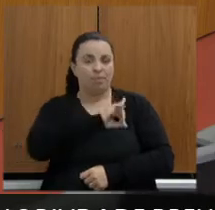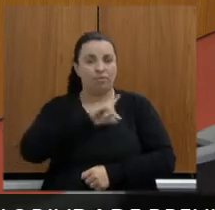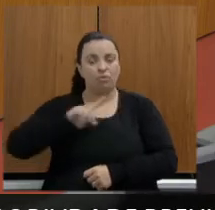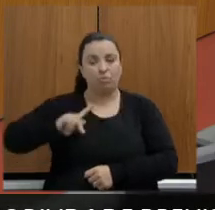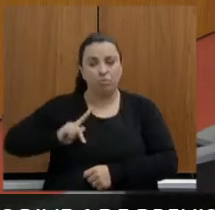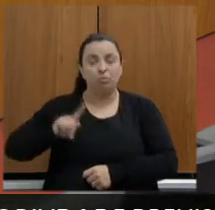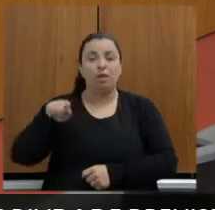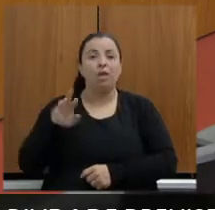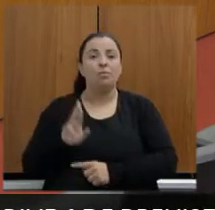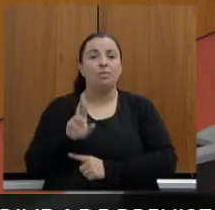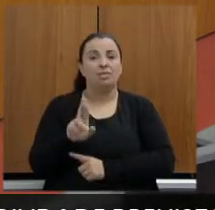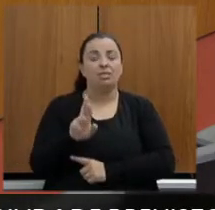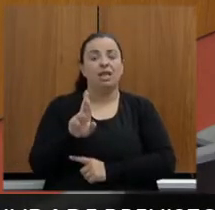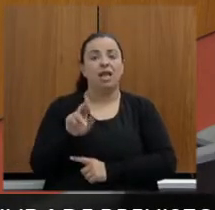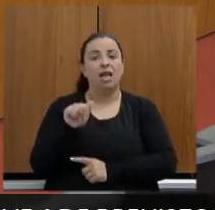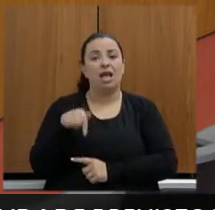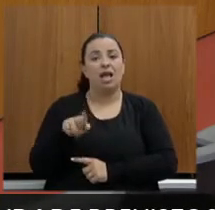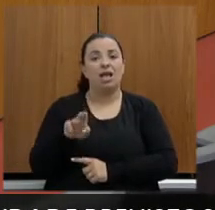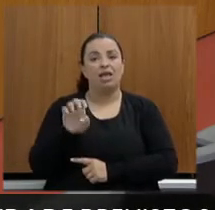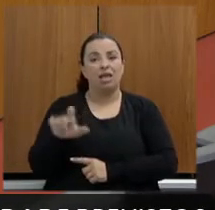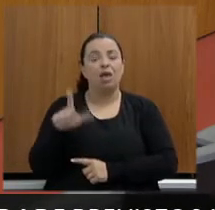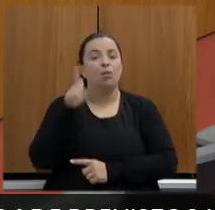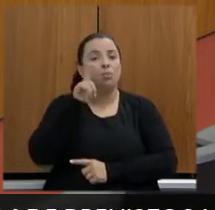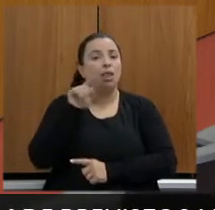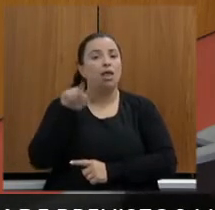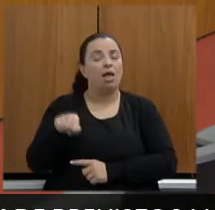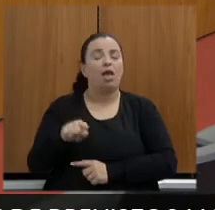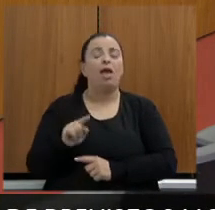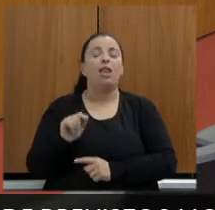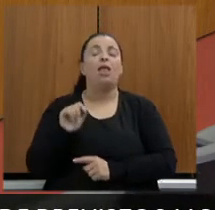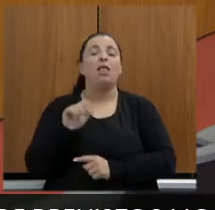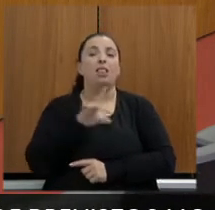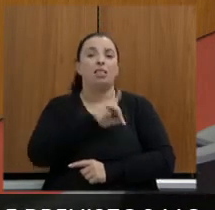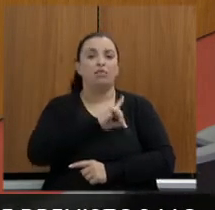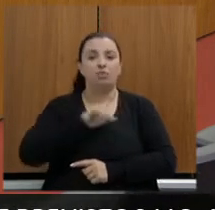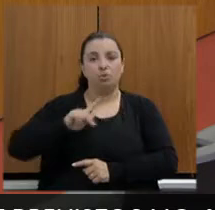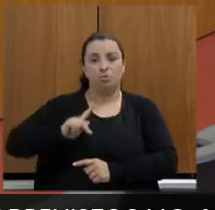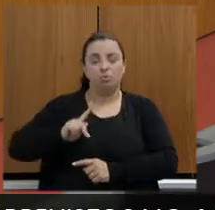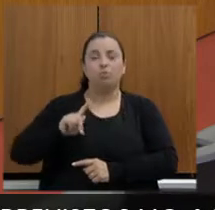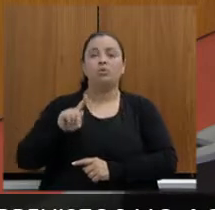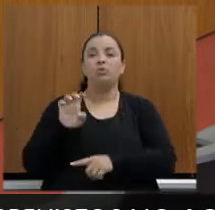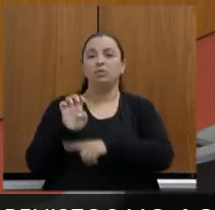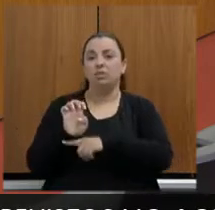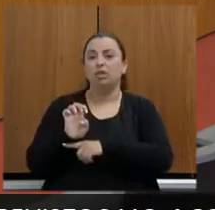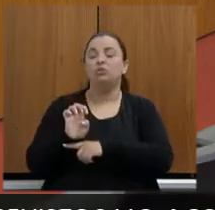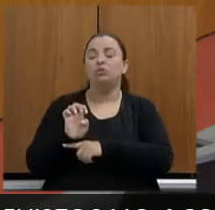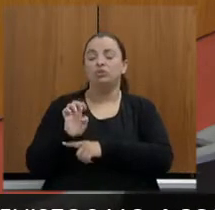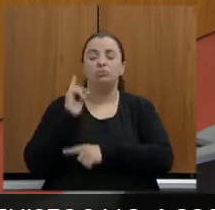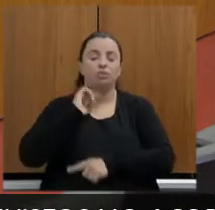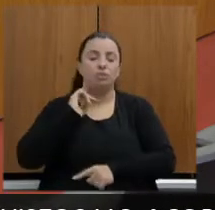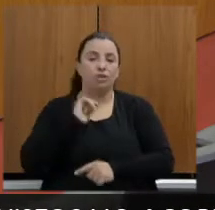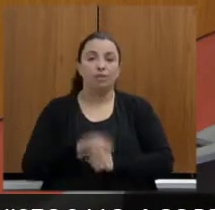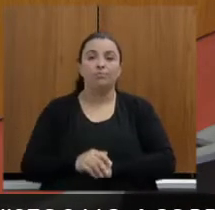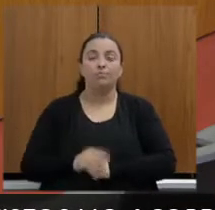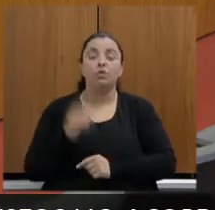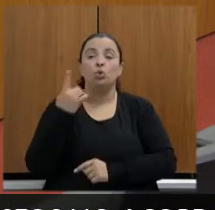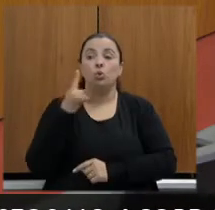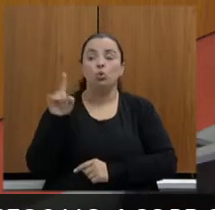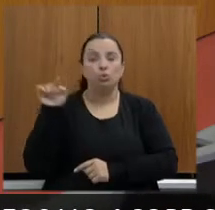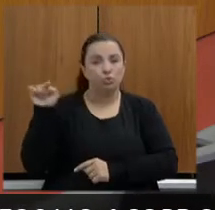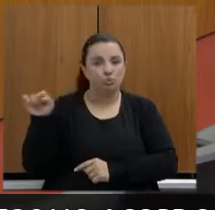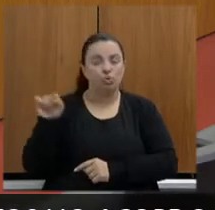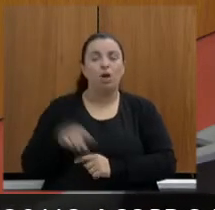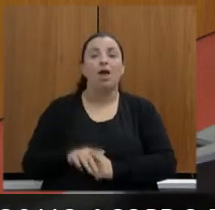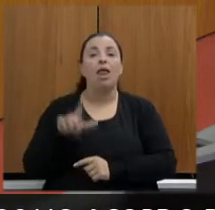Costa Dias, defensora pública-geral do Estado de Minas Gerais. E o último, a direita, Leonardo de Castro